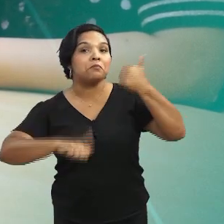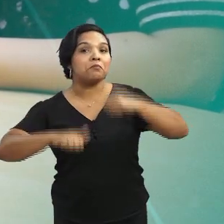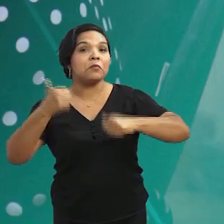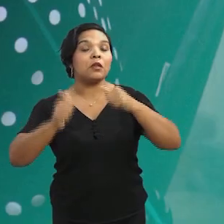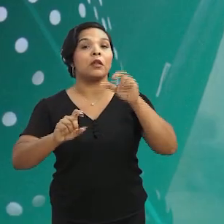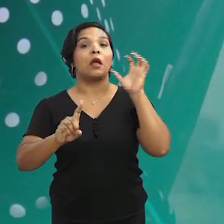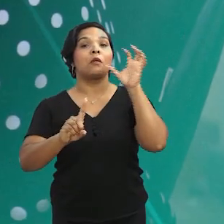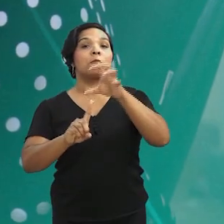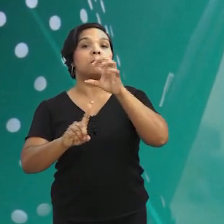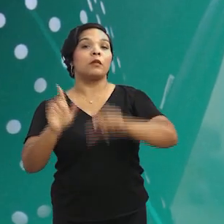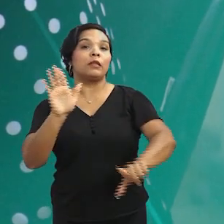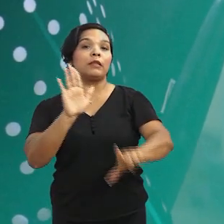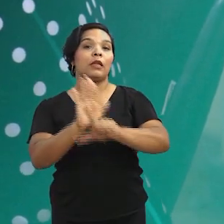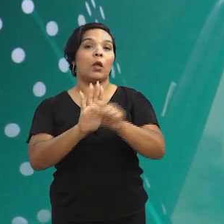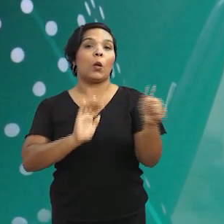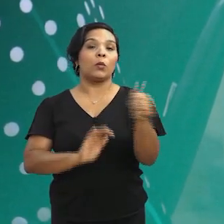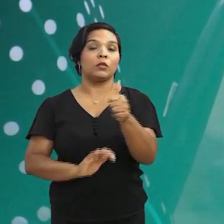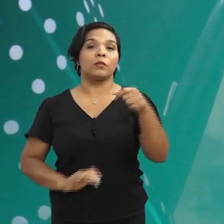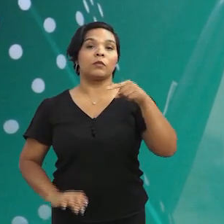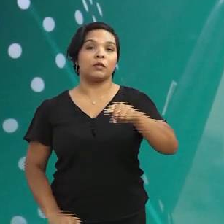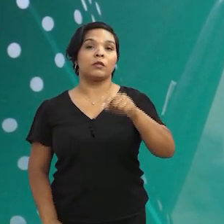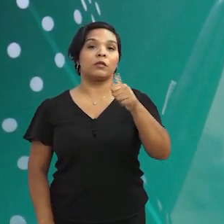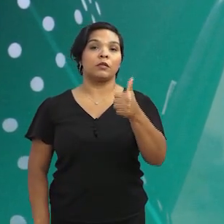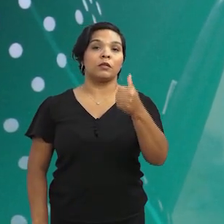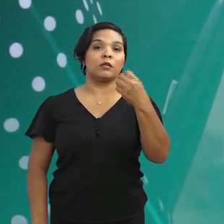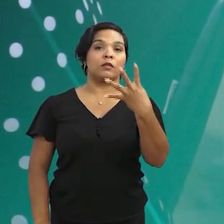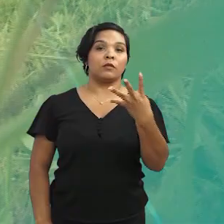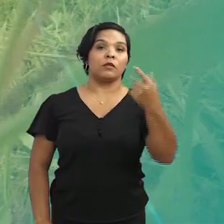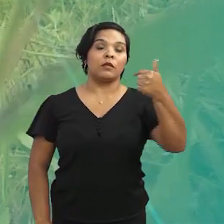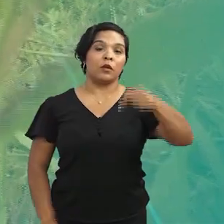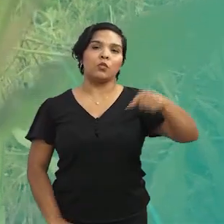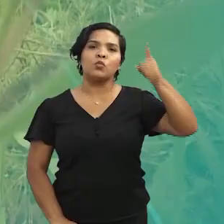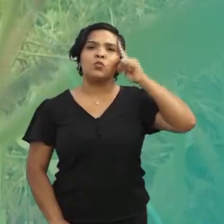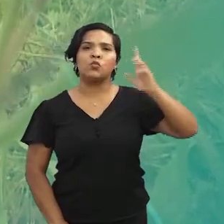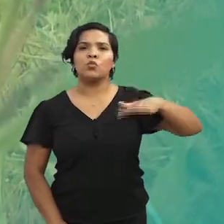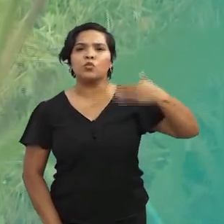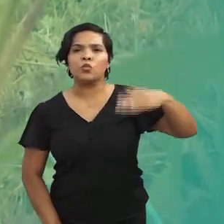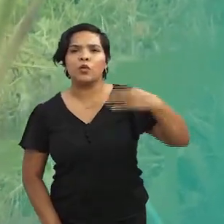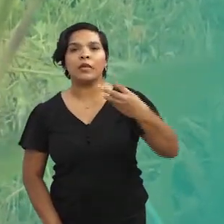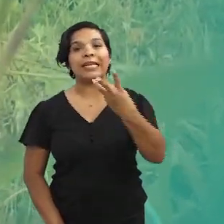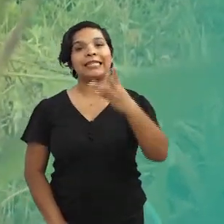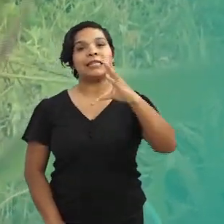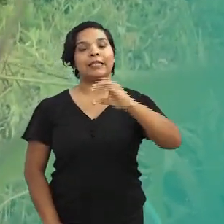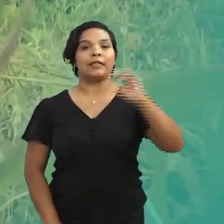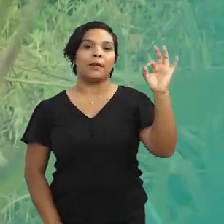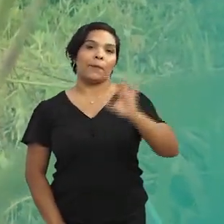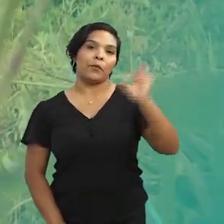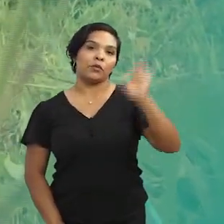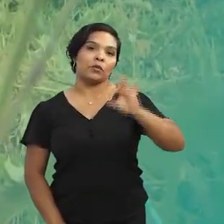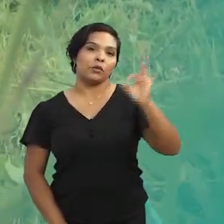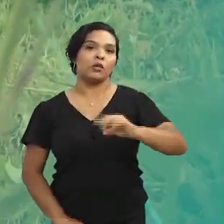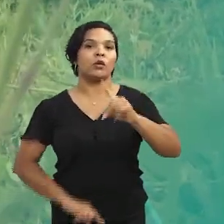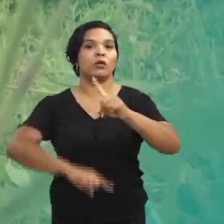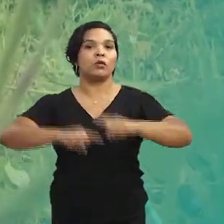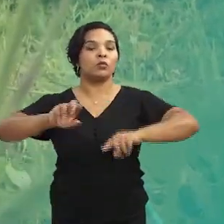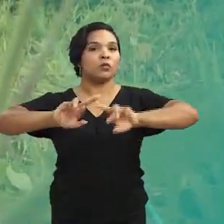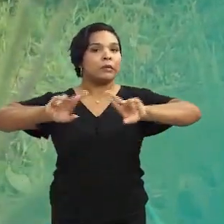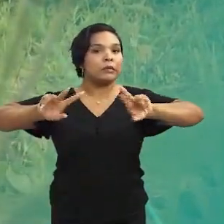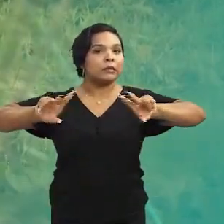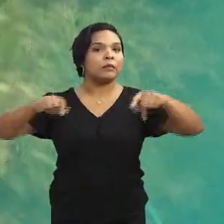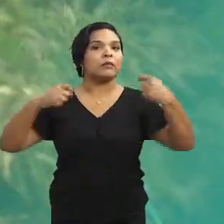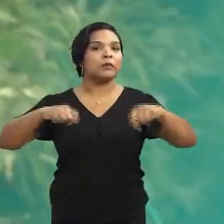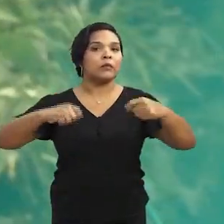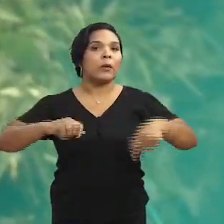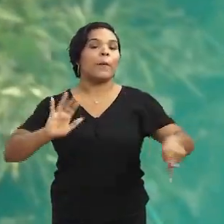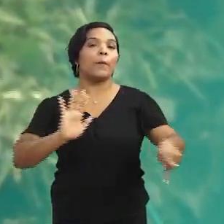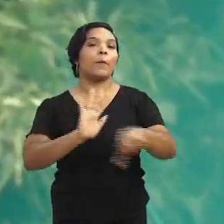o impacto da Lei 11.947 em nosso dia a dia, que diz que pelo menos 30% dos recursos precisam ser gastos